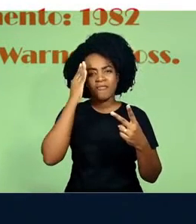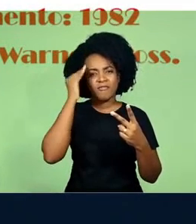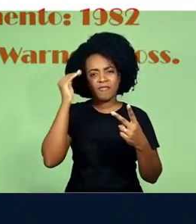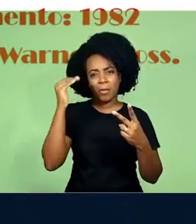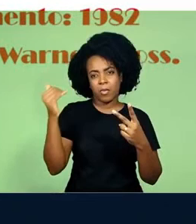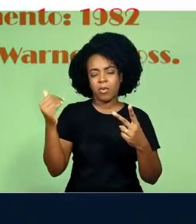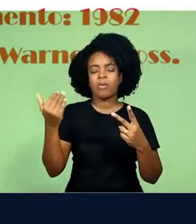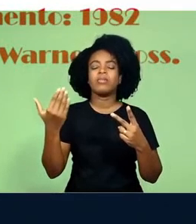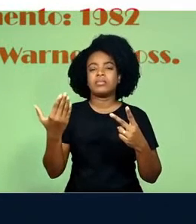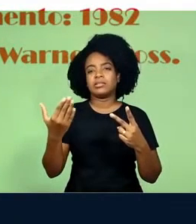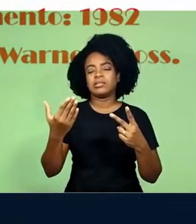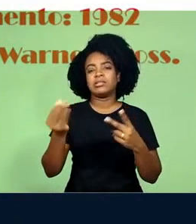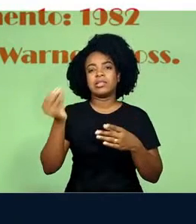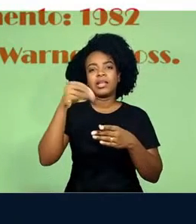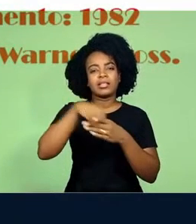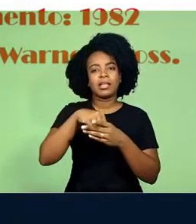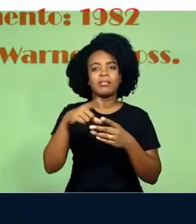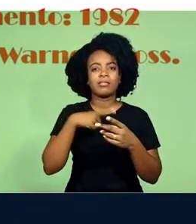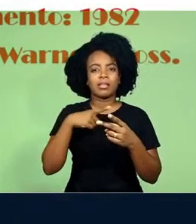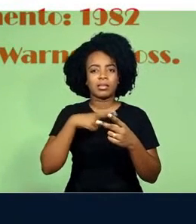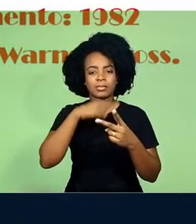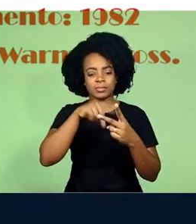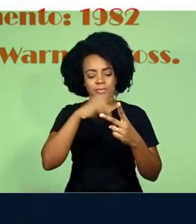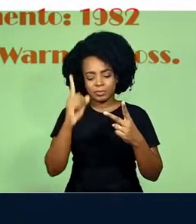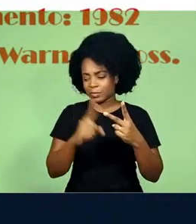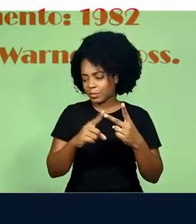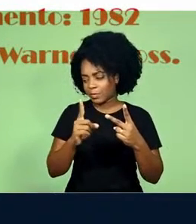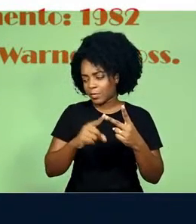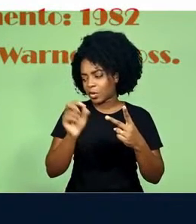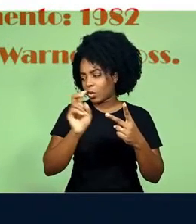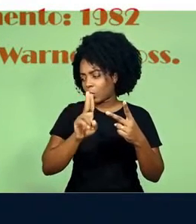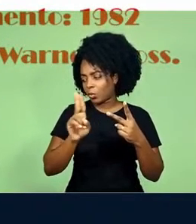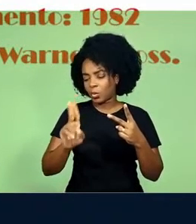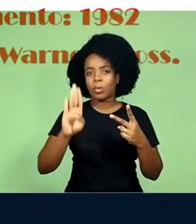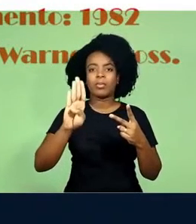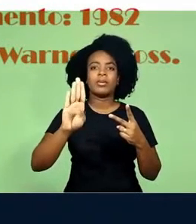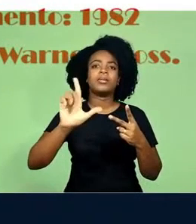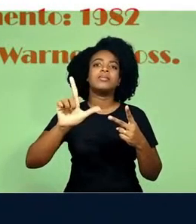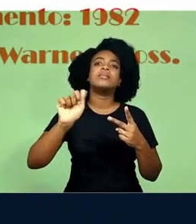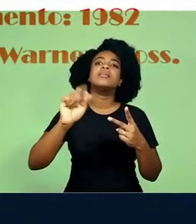Ridley Scott, também famoso diretor, que foi lançado em 1982.